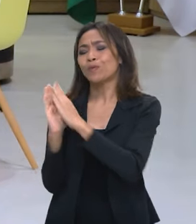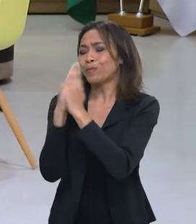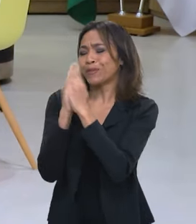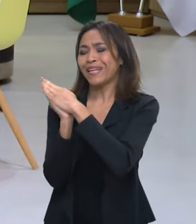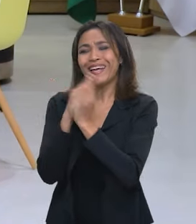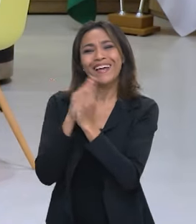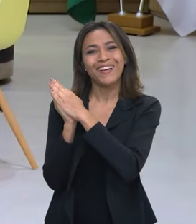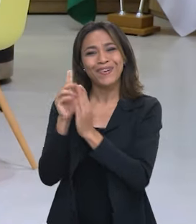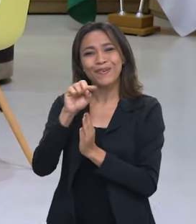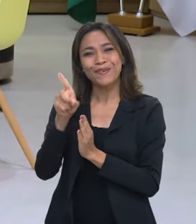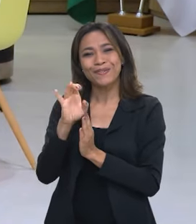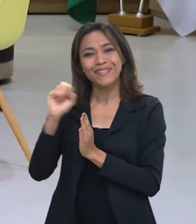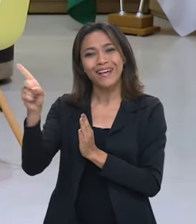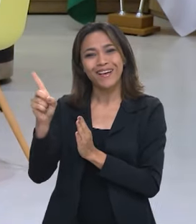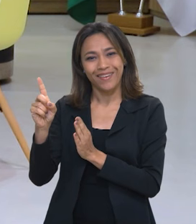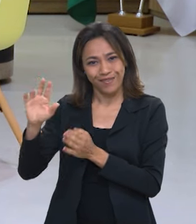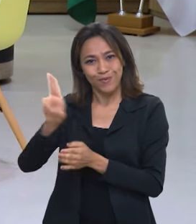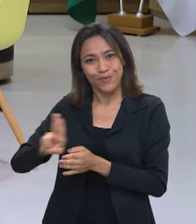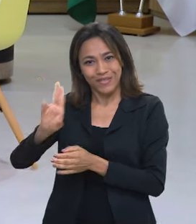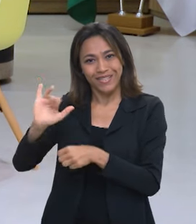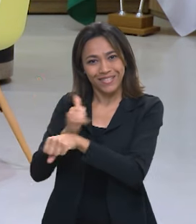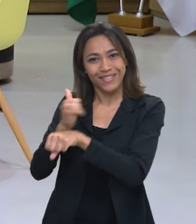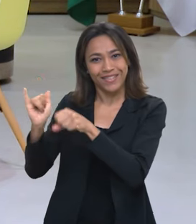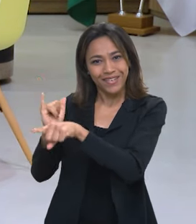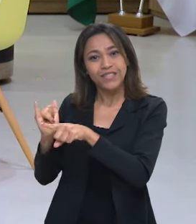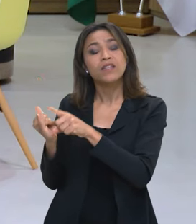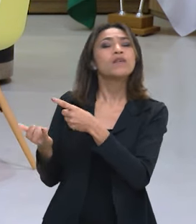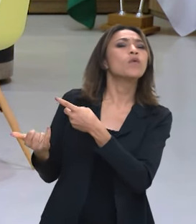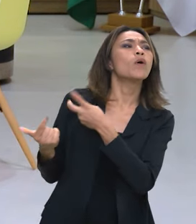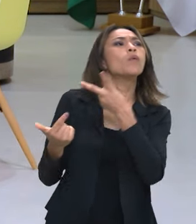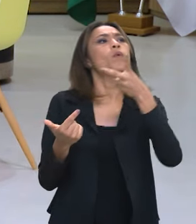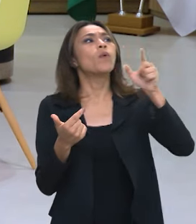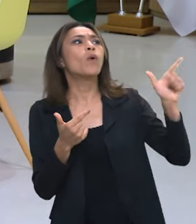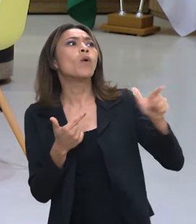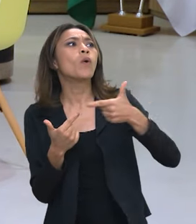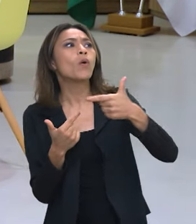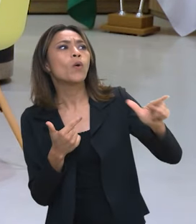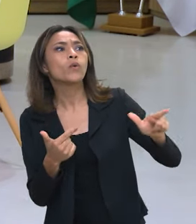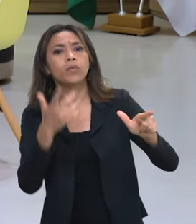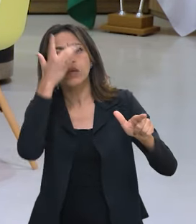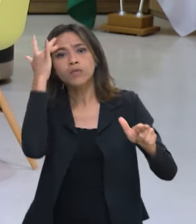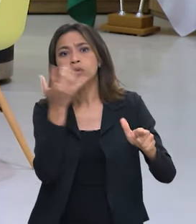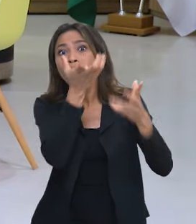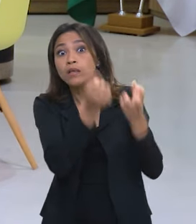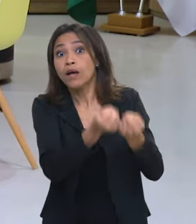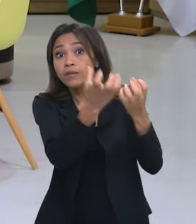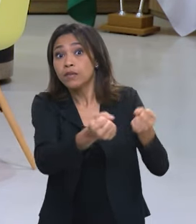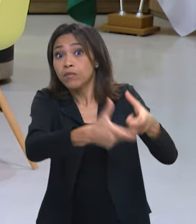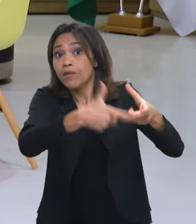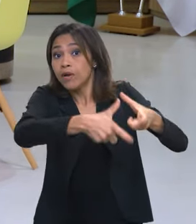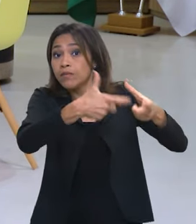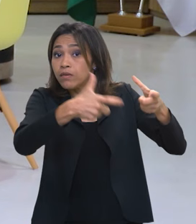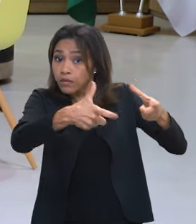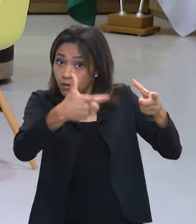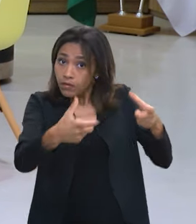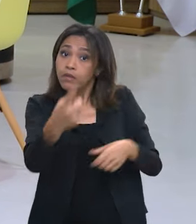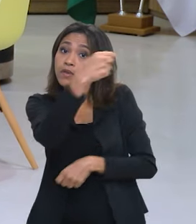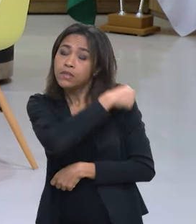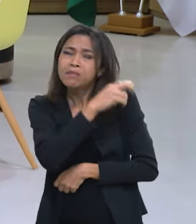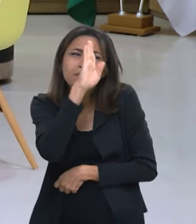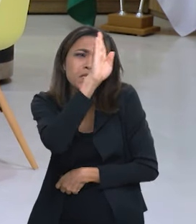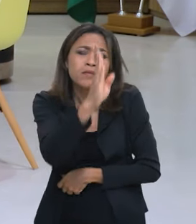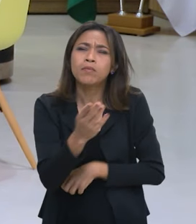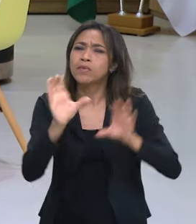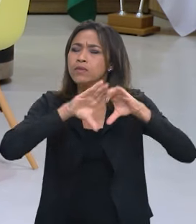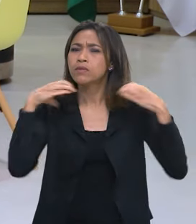Gotinha muito armado, o Ministério está pensando para garantir essa adesão, acesso a essas vacinas, especialmente